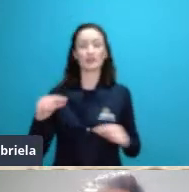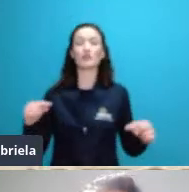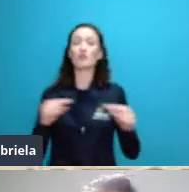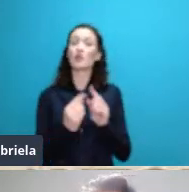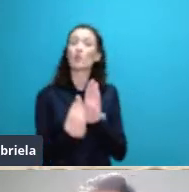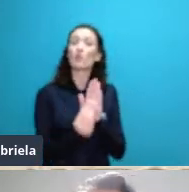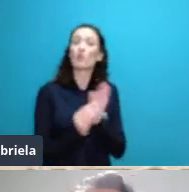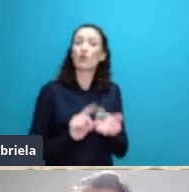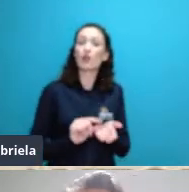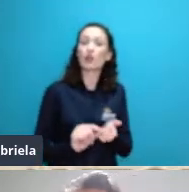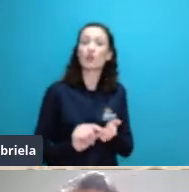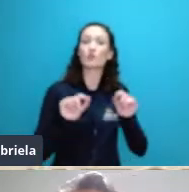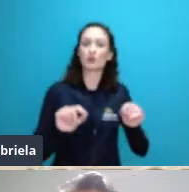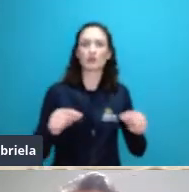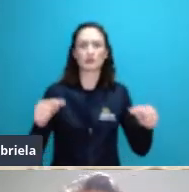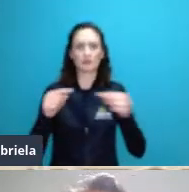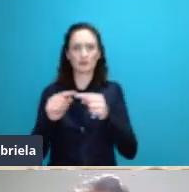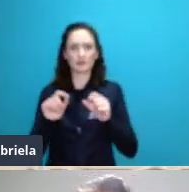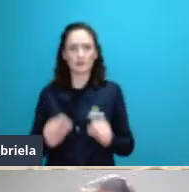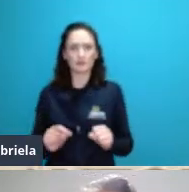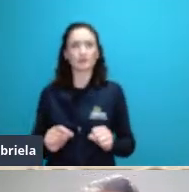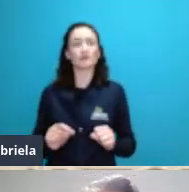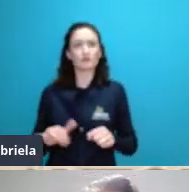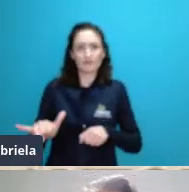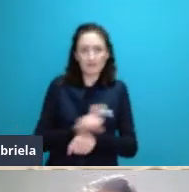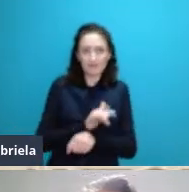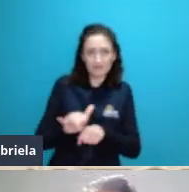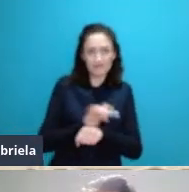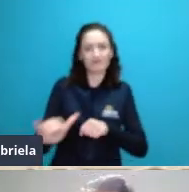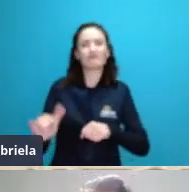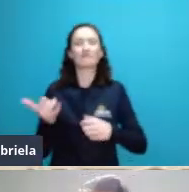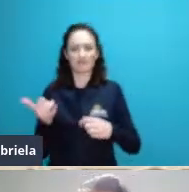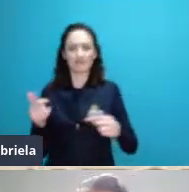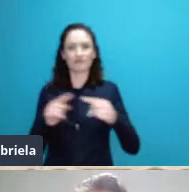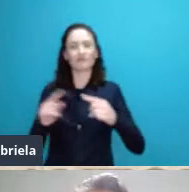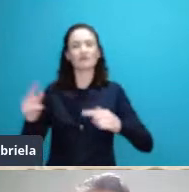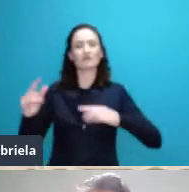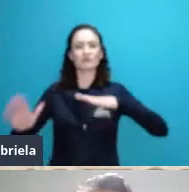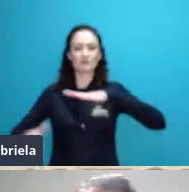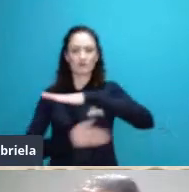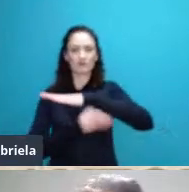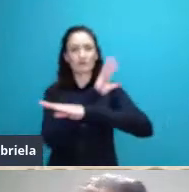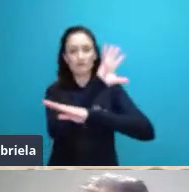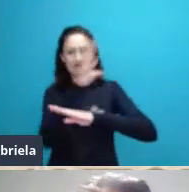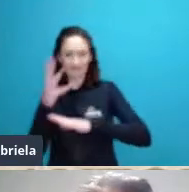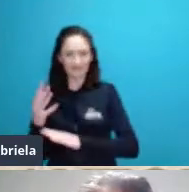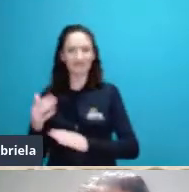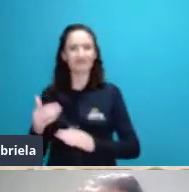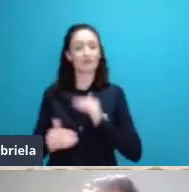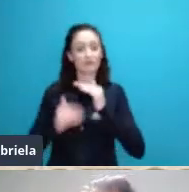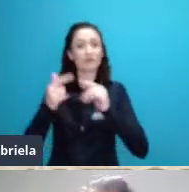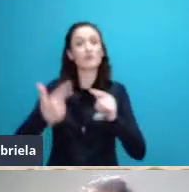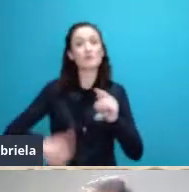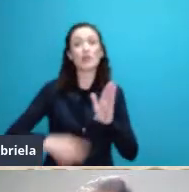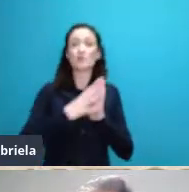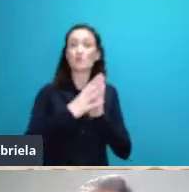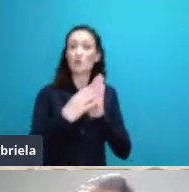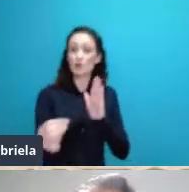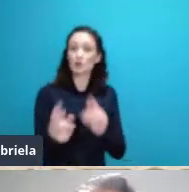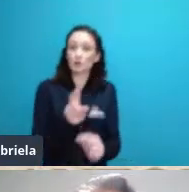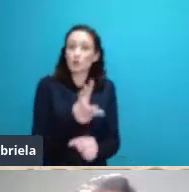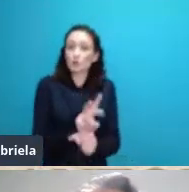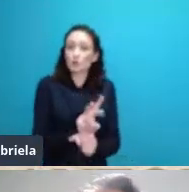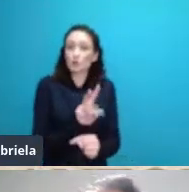e de acordo com ele isso levaria um entendimento do modelo de sucessão ecológica que proveria uma base para